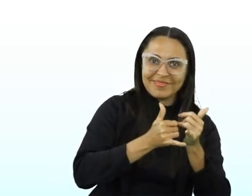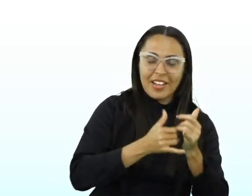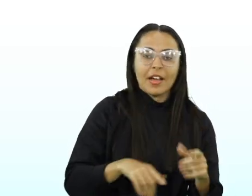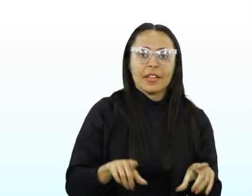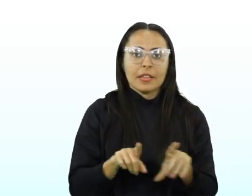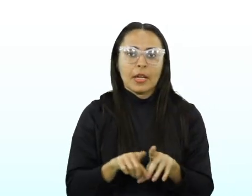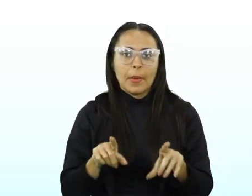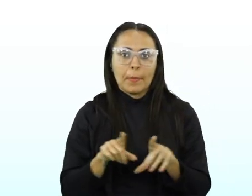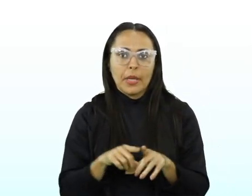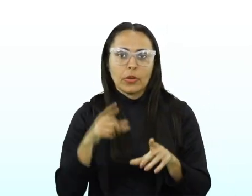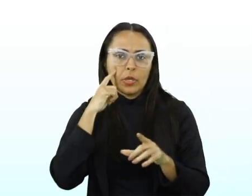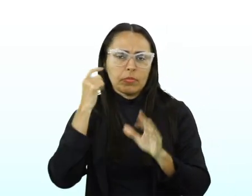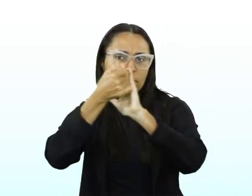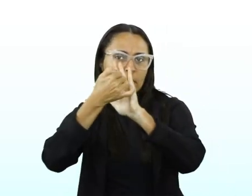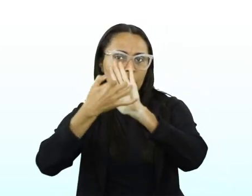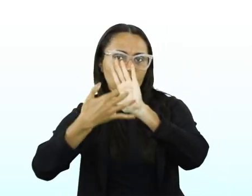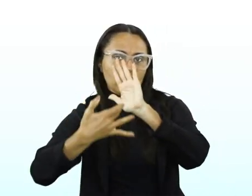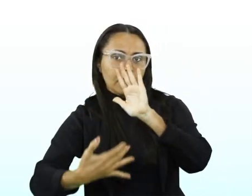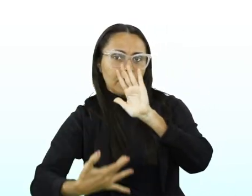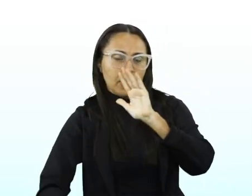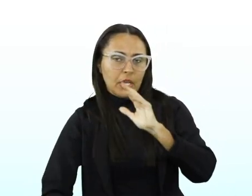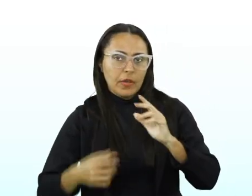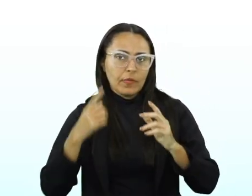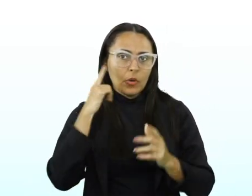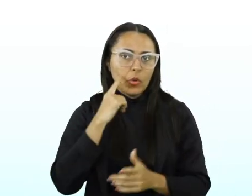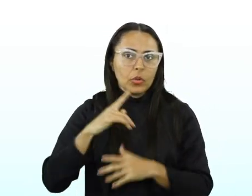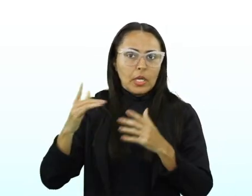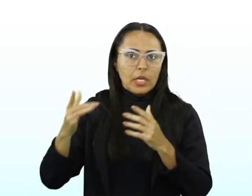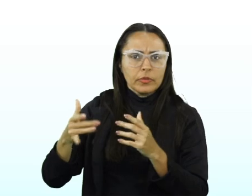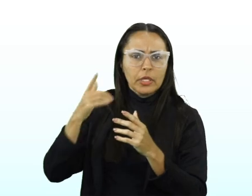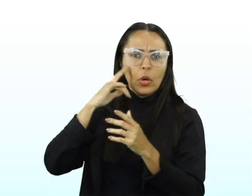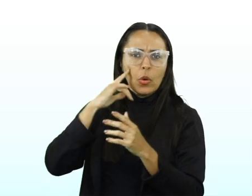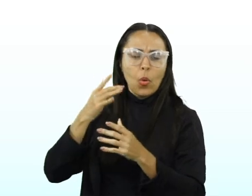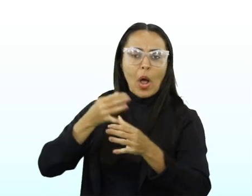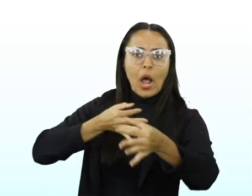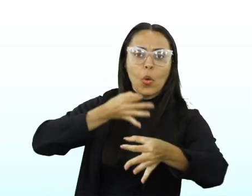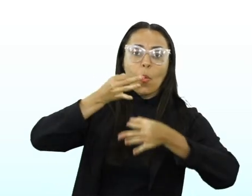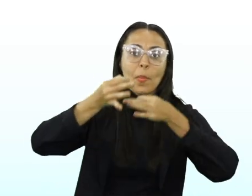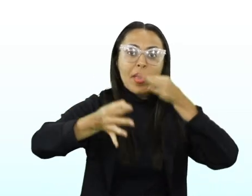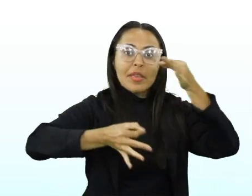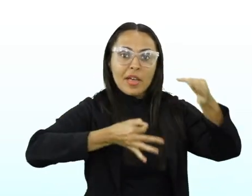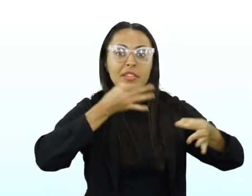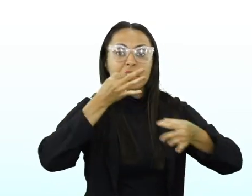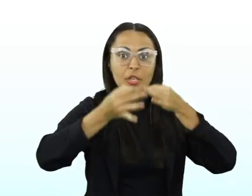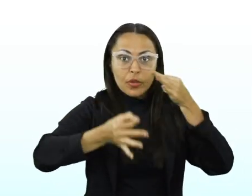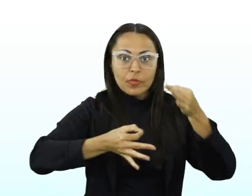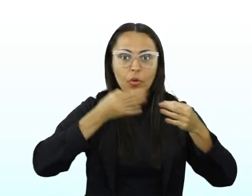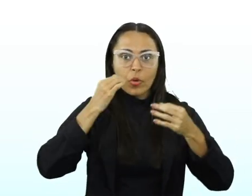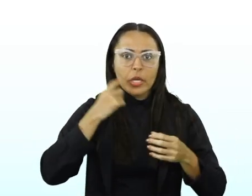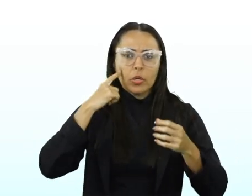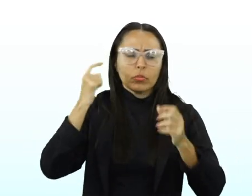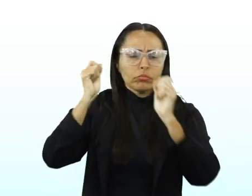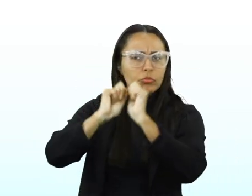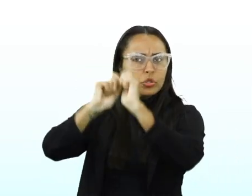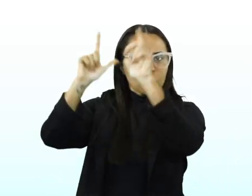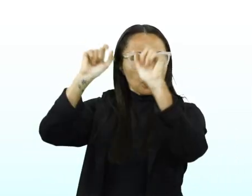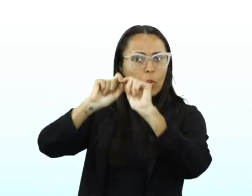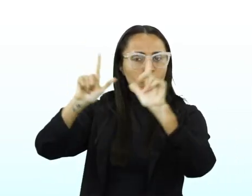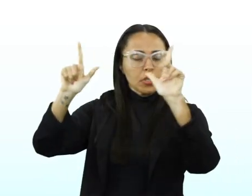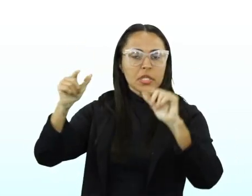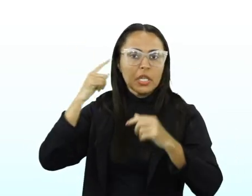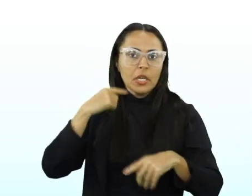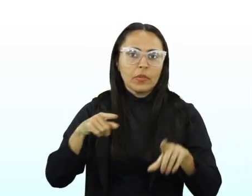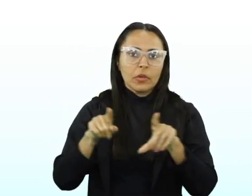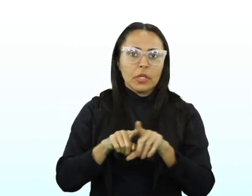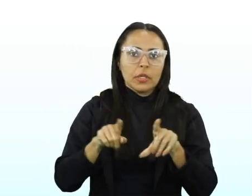texto descritivo, o tipo dissertativo argumentativo, o dissertativo expositivo e o texto